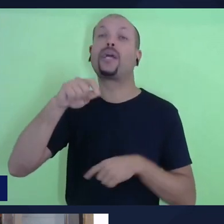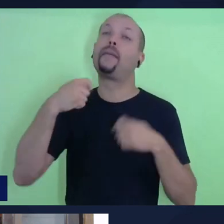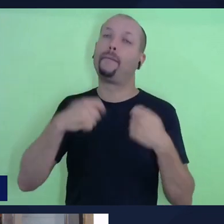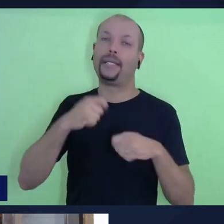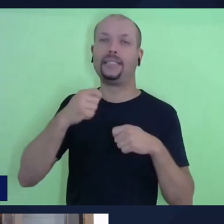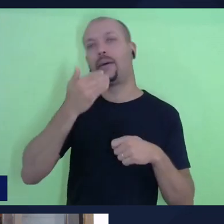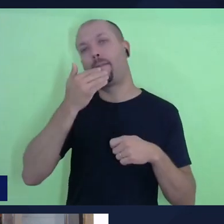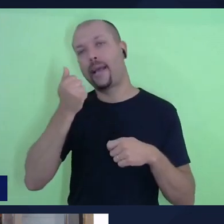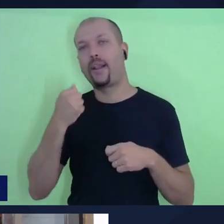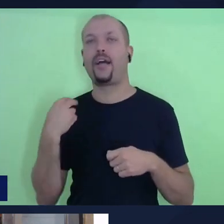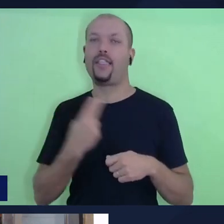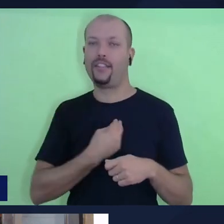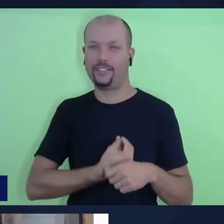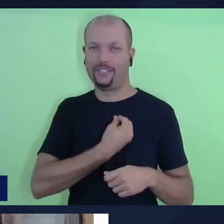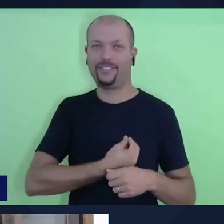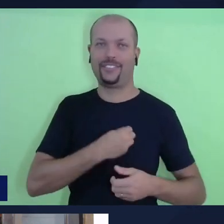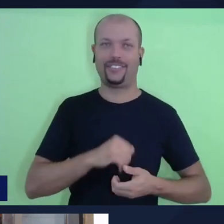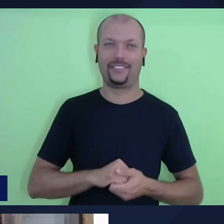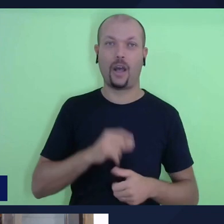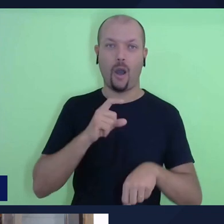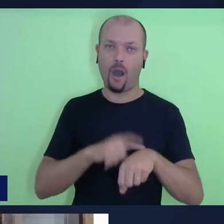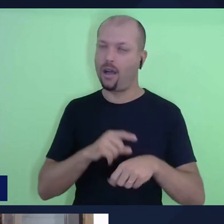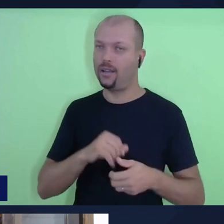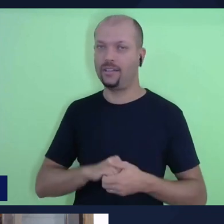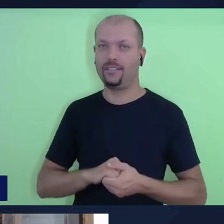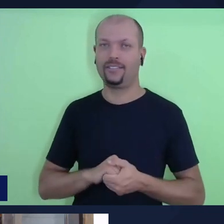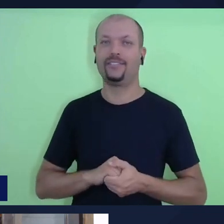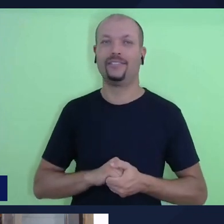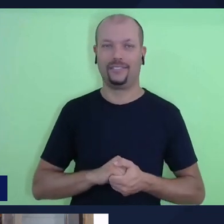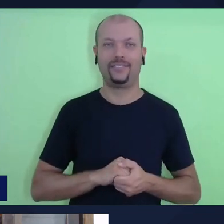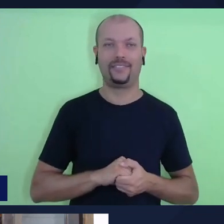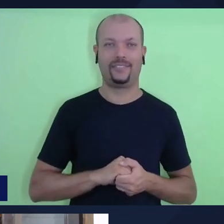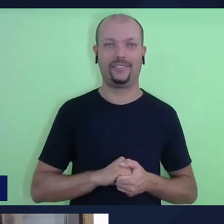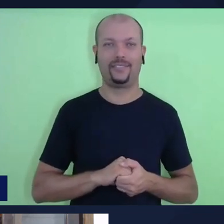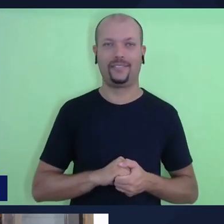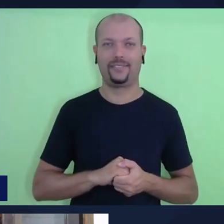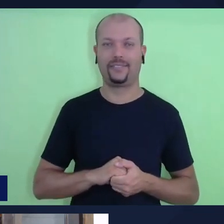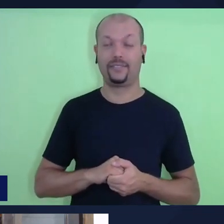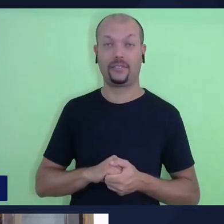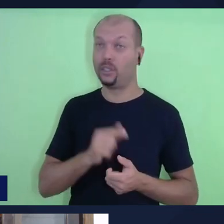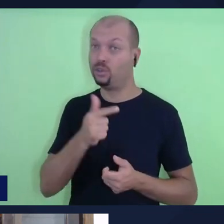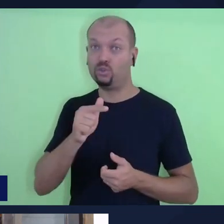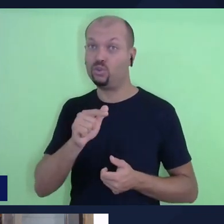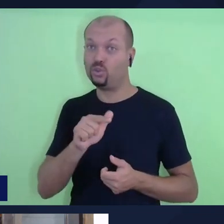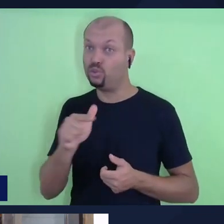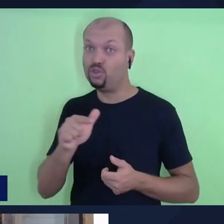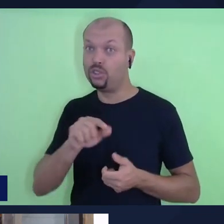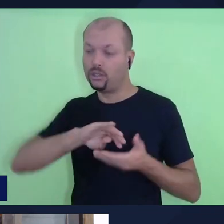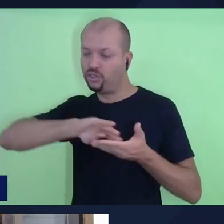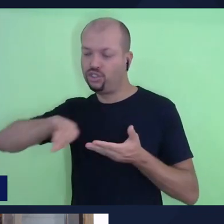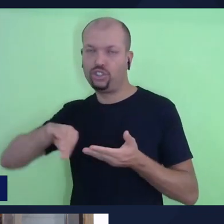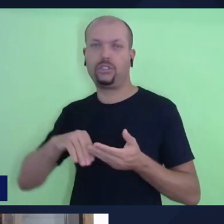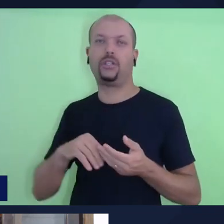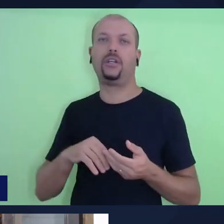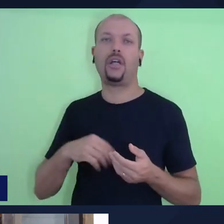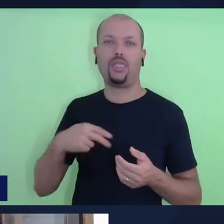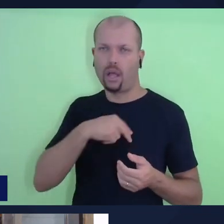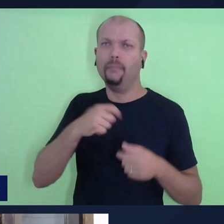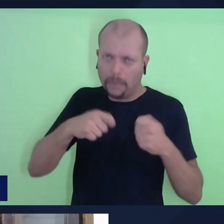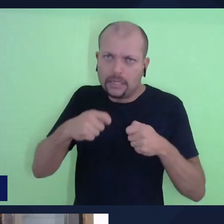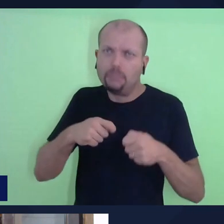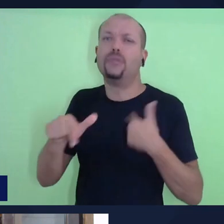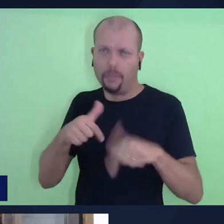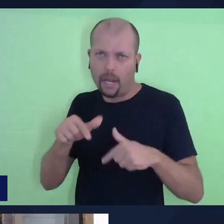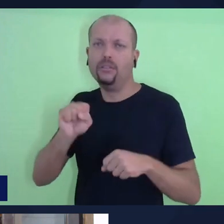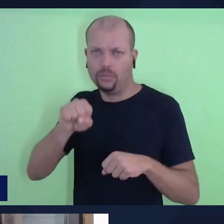nós naquele momento. Isso não exclui a nossa necessidade de trabalhar, de nossa necessidade